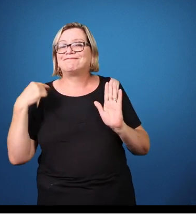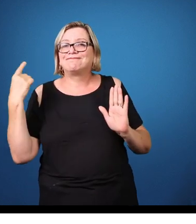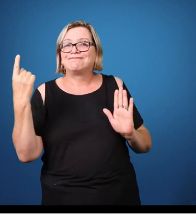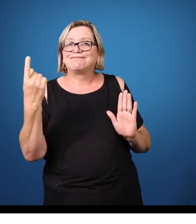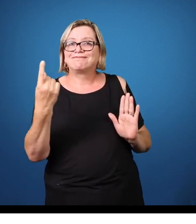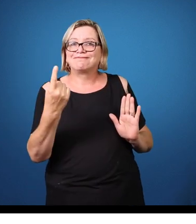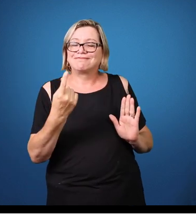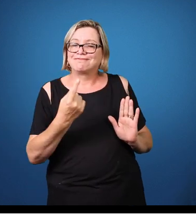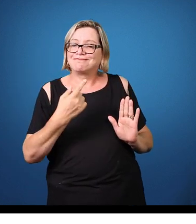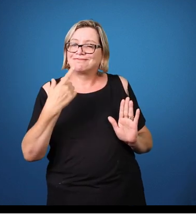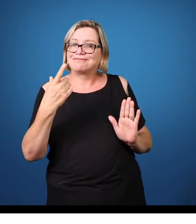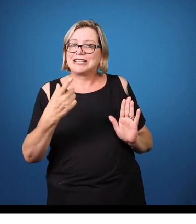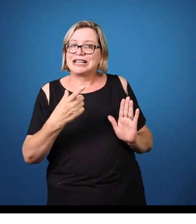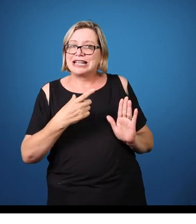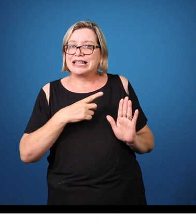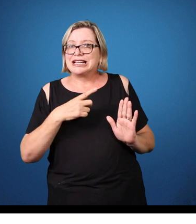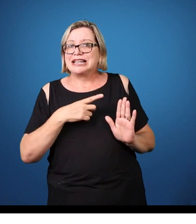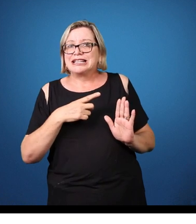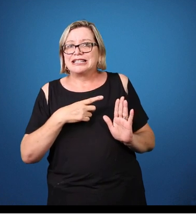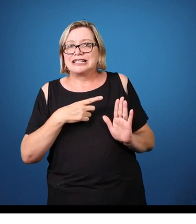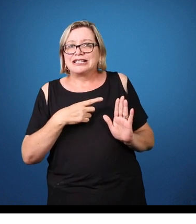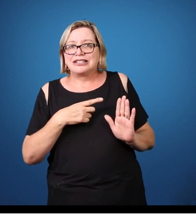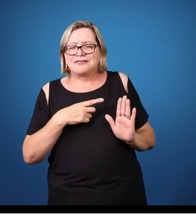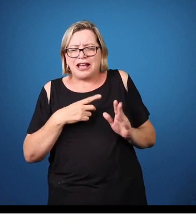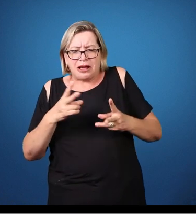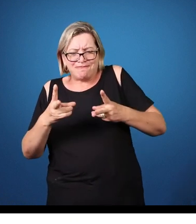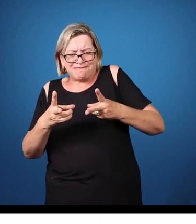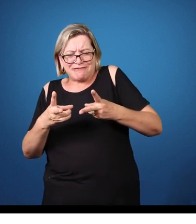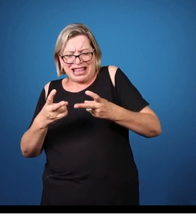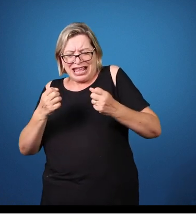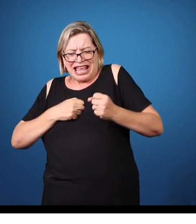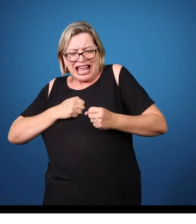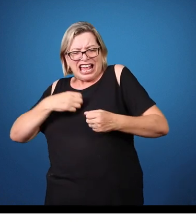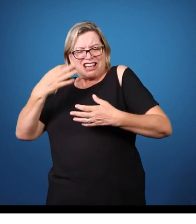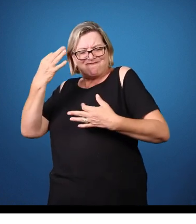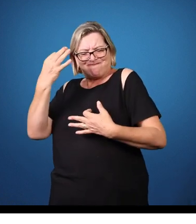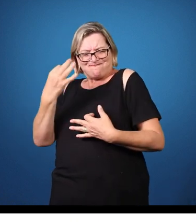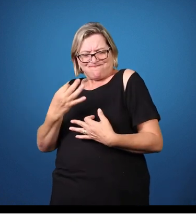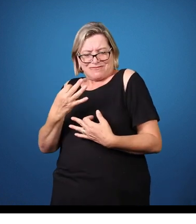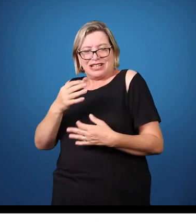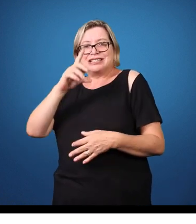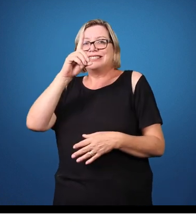de alguns transtornos, quando não é verdade, né?